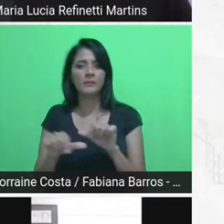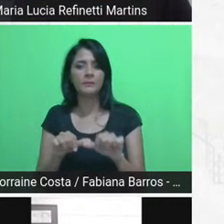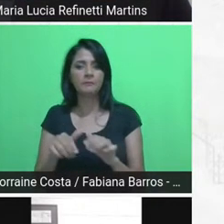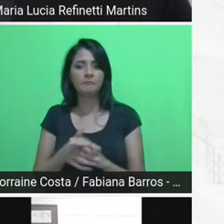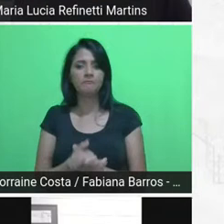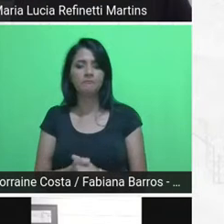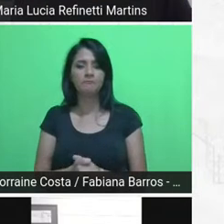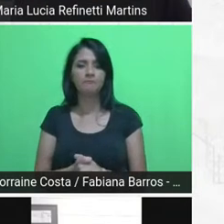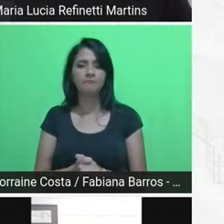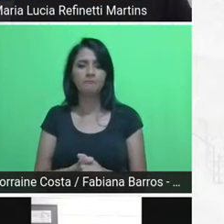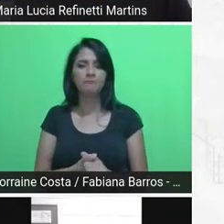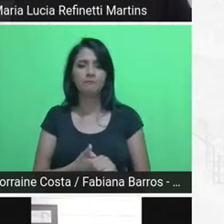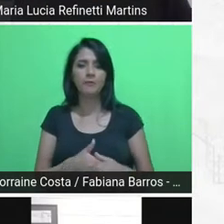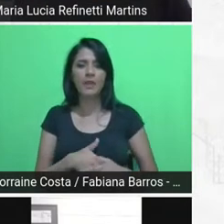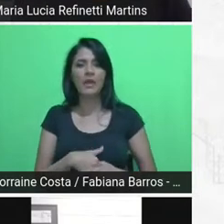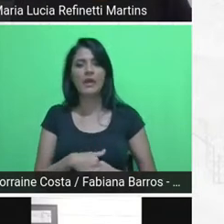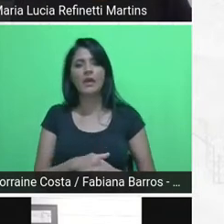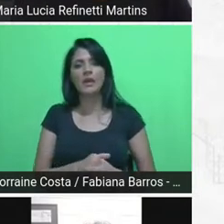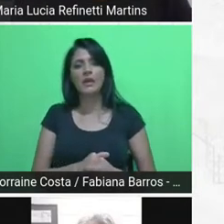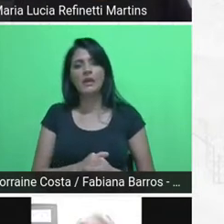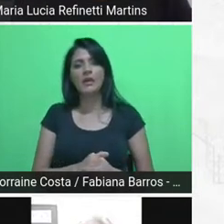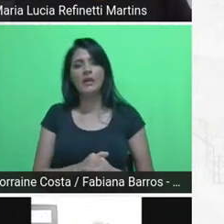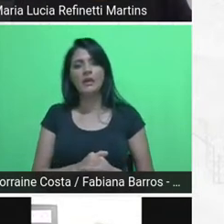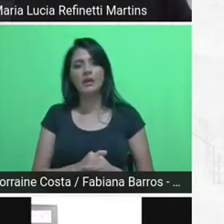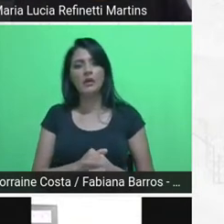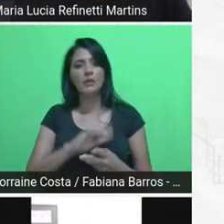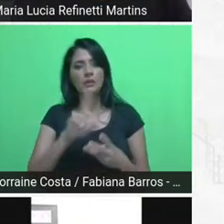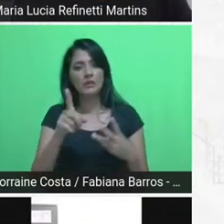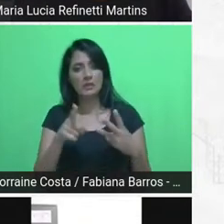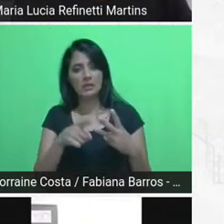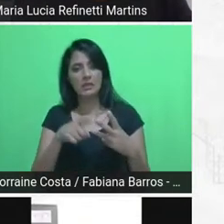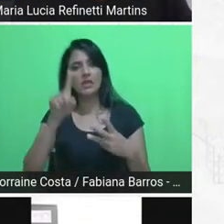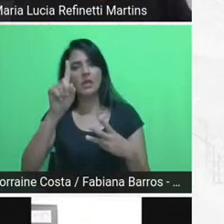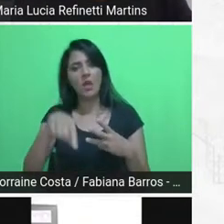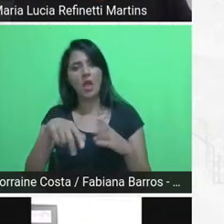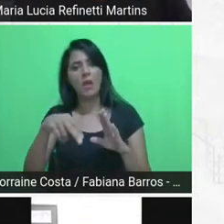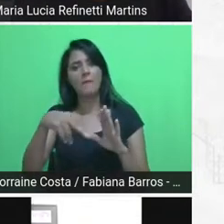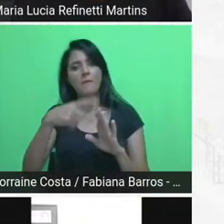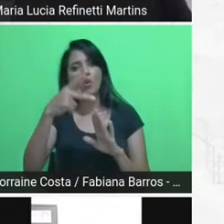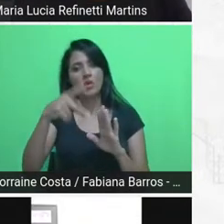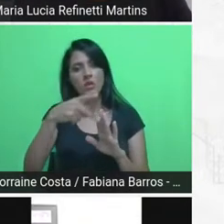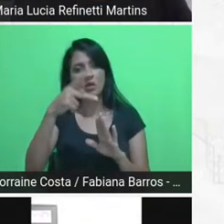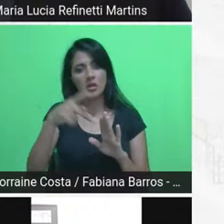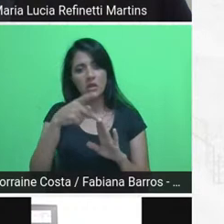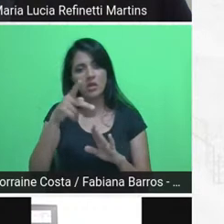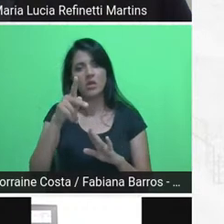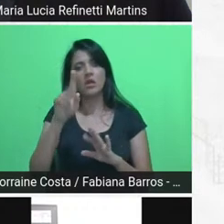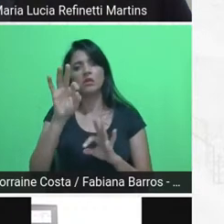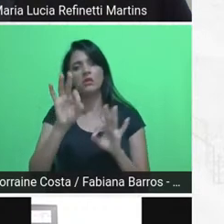O terceiro é sobre as portarias que regulamentam essa